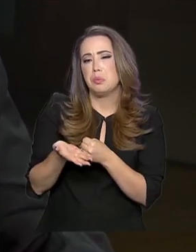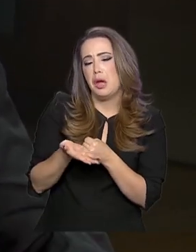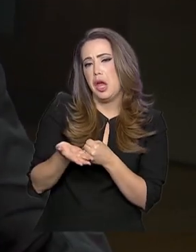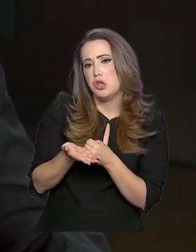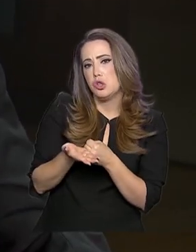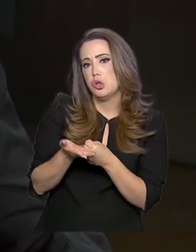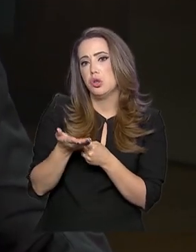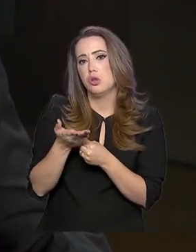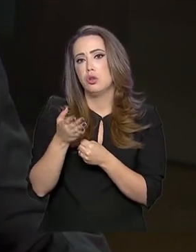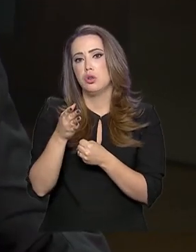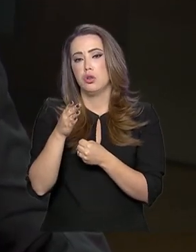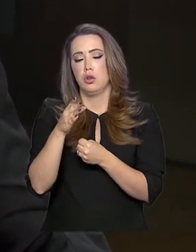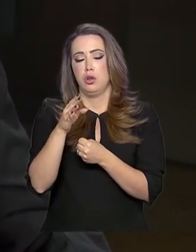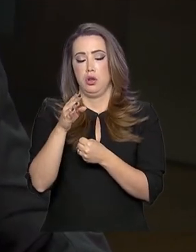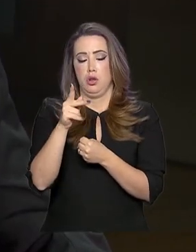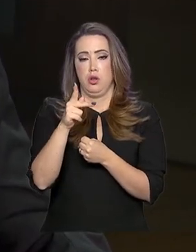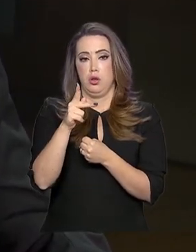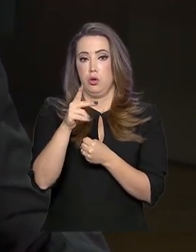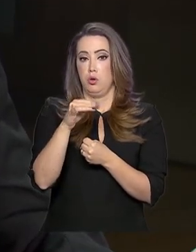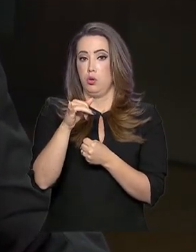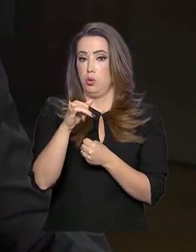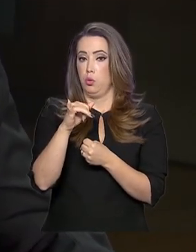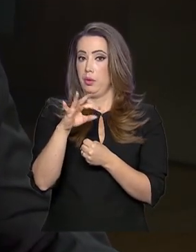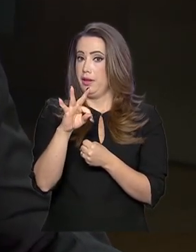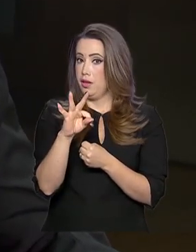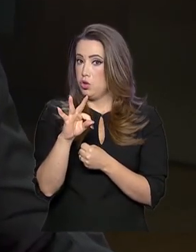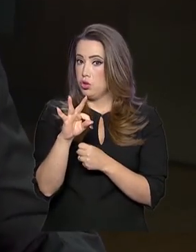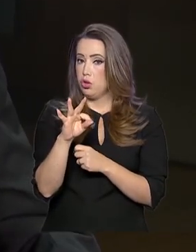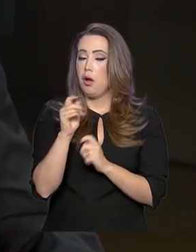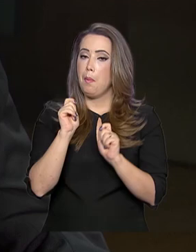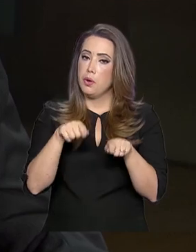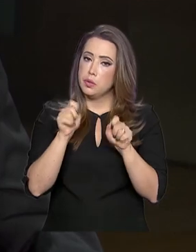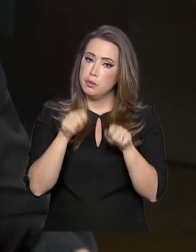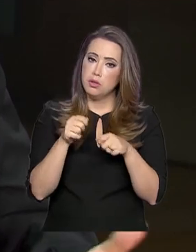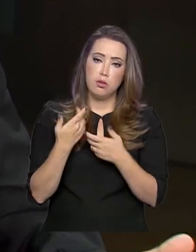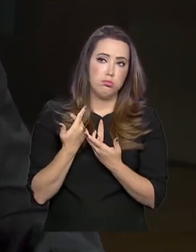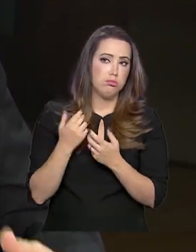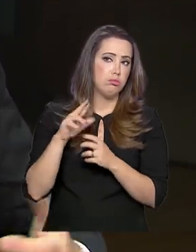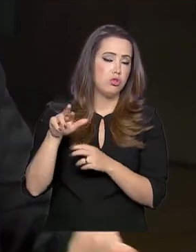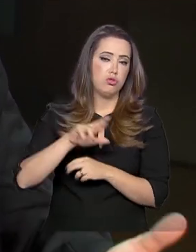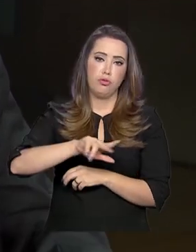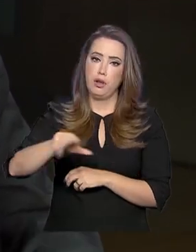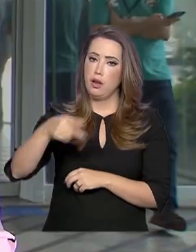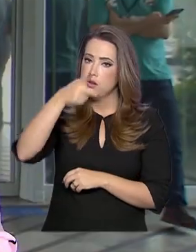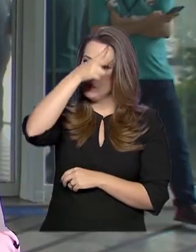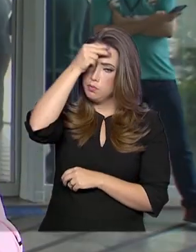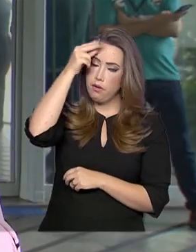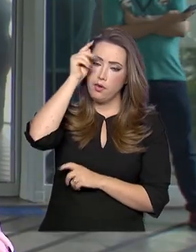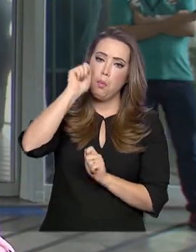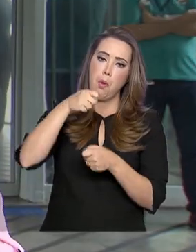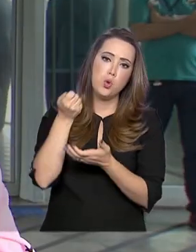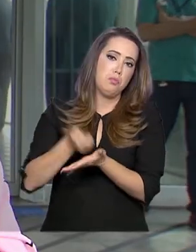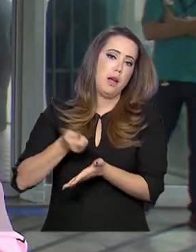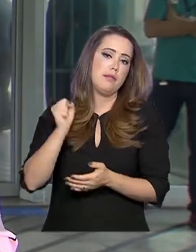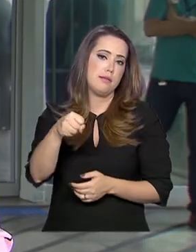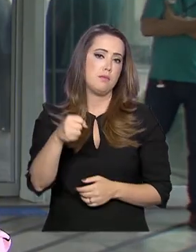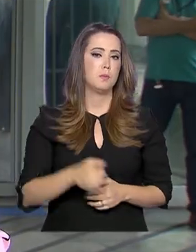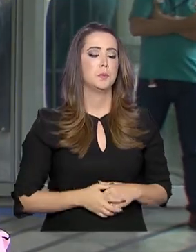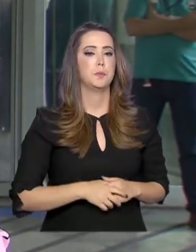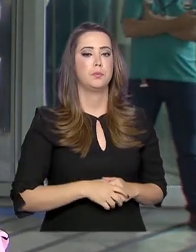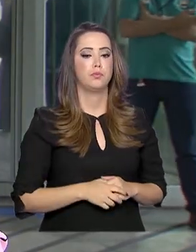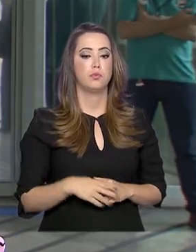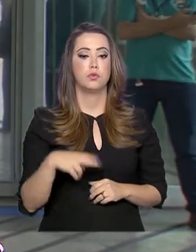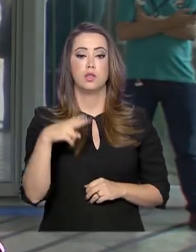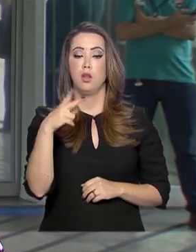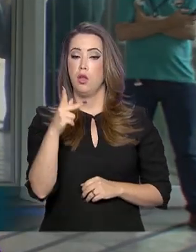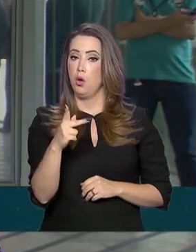cabe no orçamento da maioria dos prefeitos do Governo Federal. Os kits são destinados a